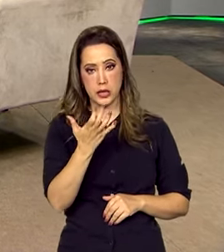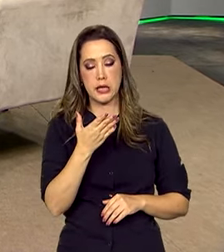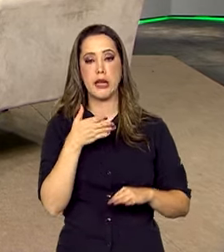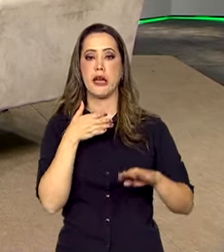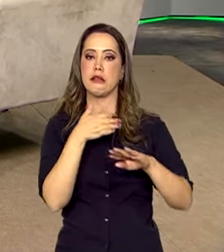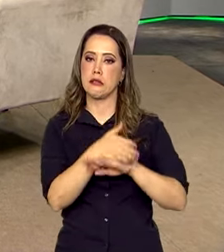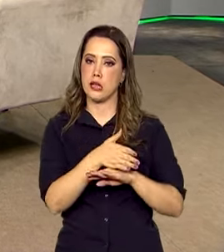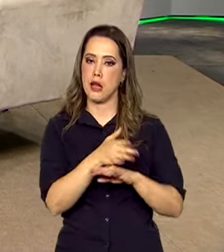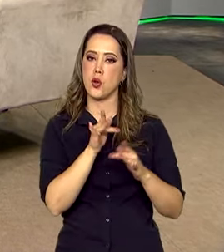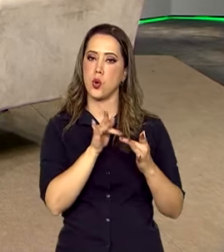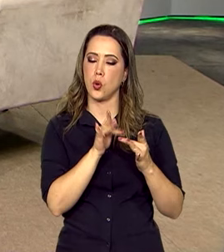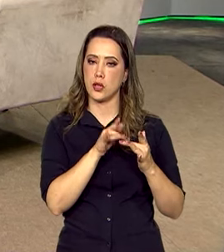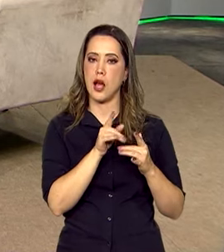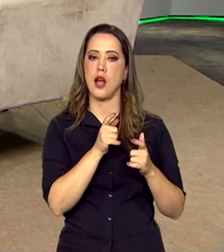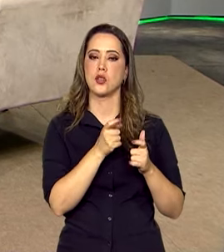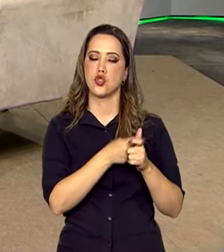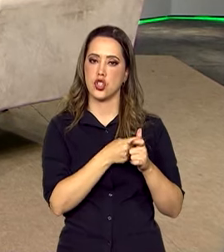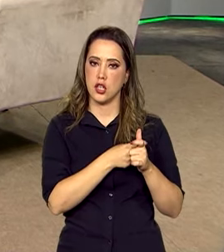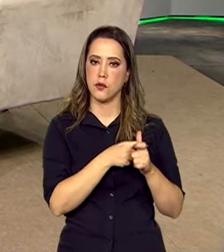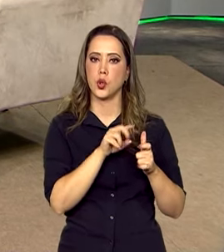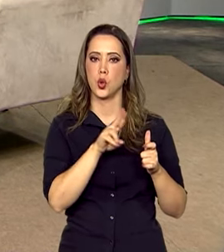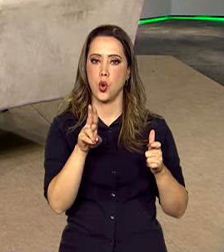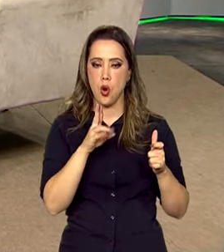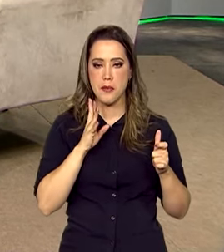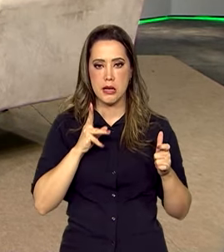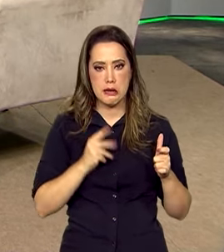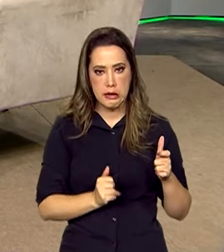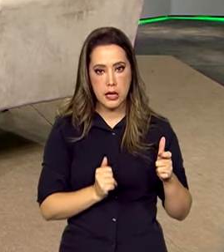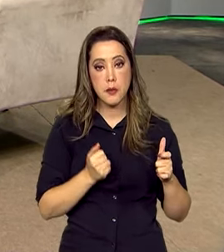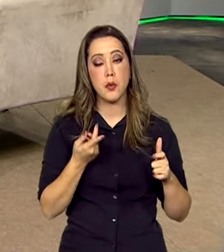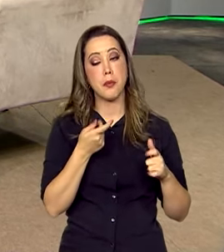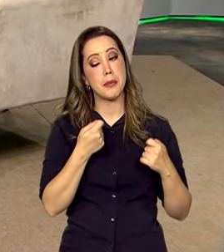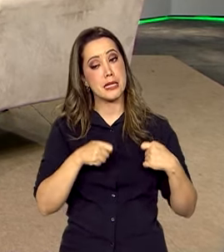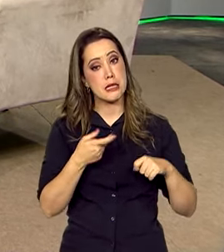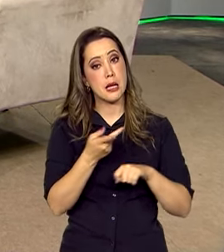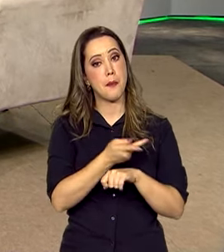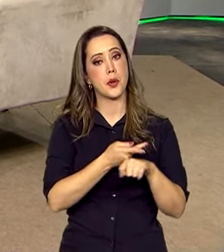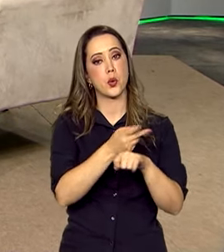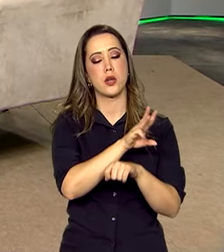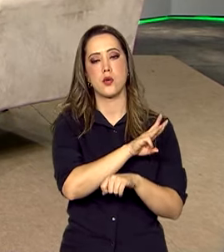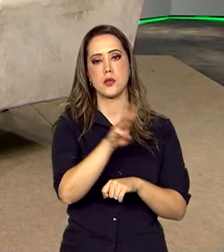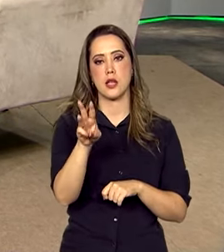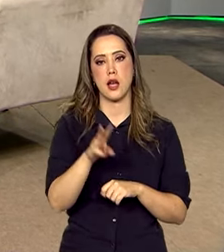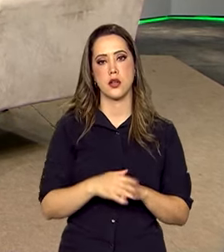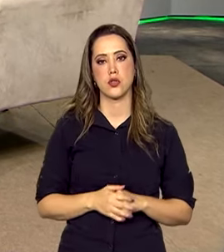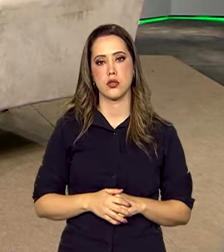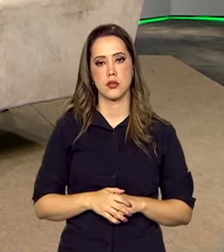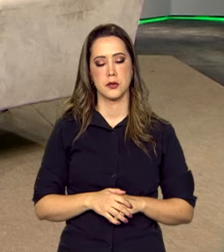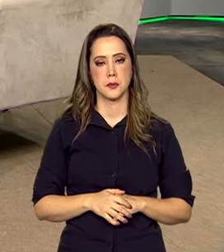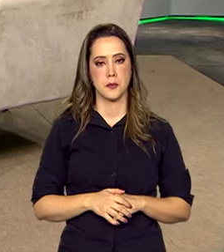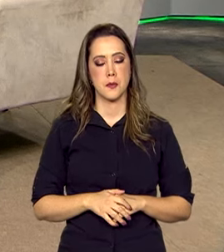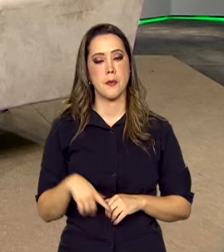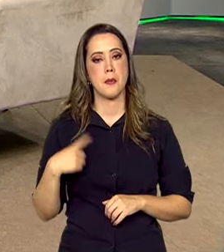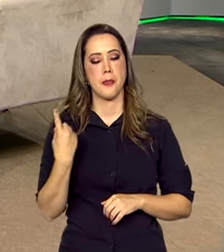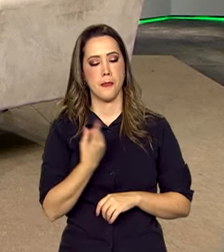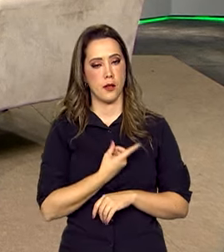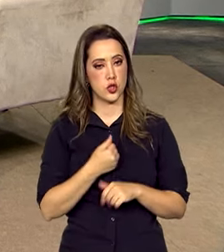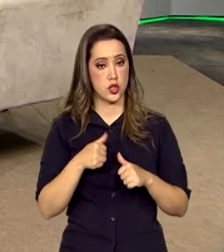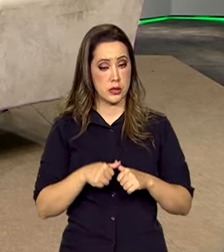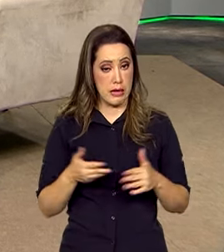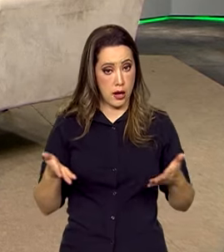do governo. Não se deixe direcionar por anúncios. Esses anúncios são falsos. E nós estamos